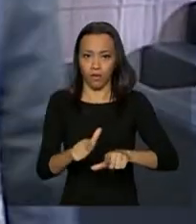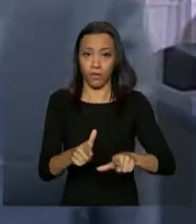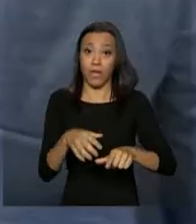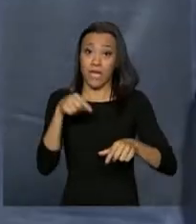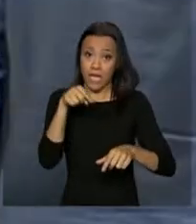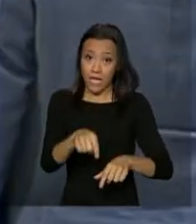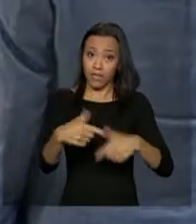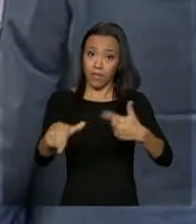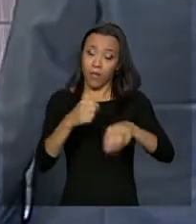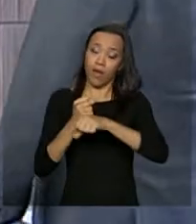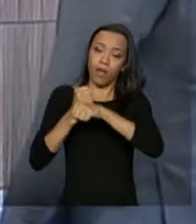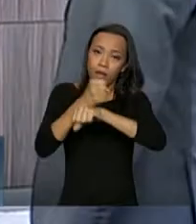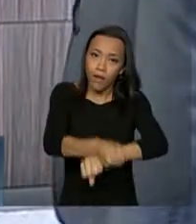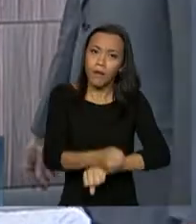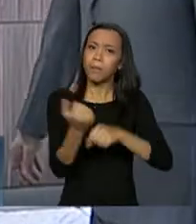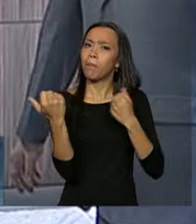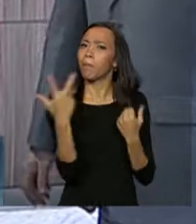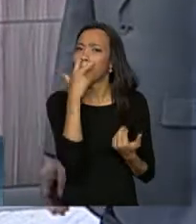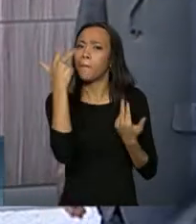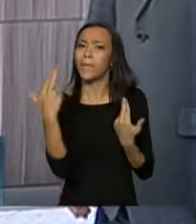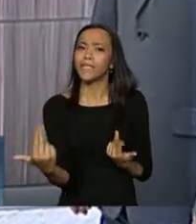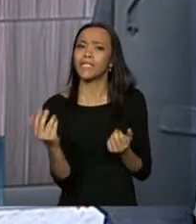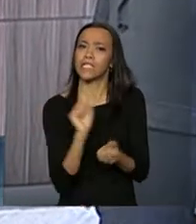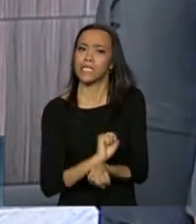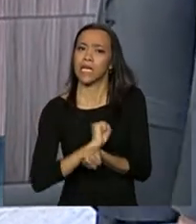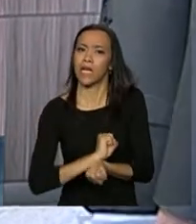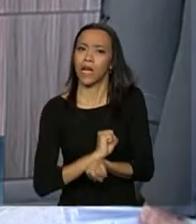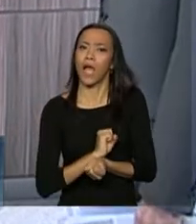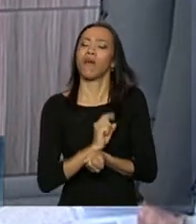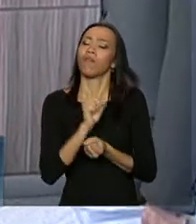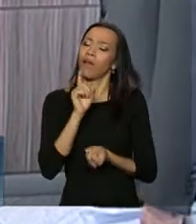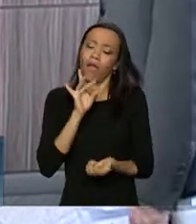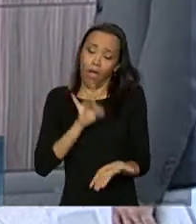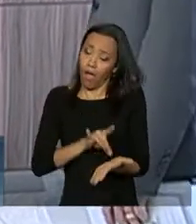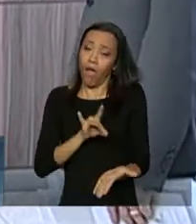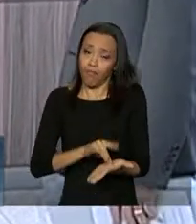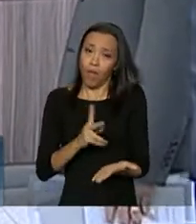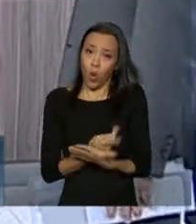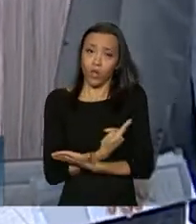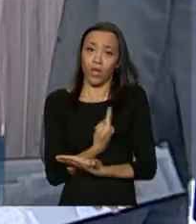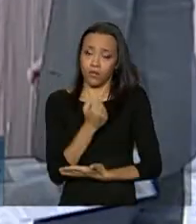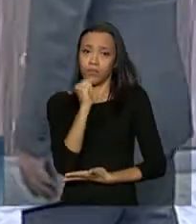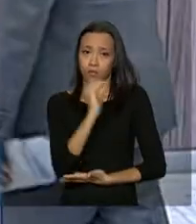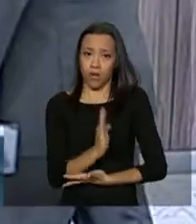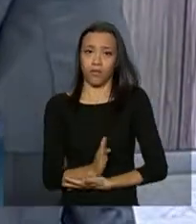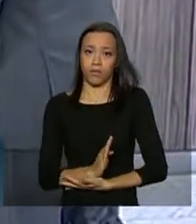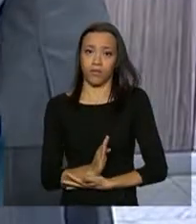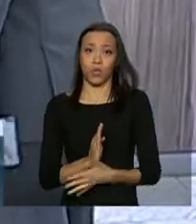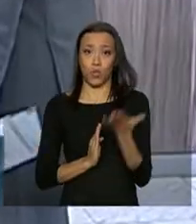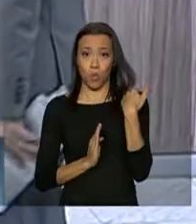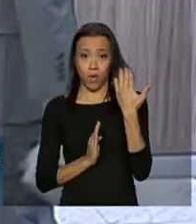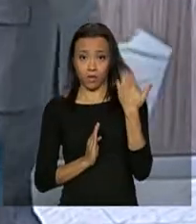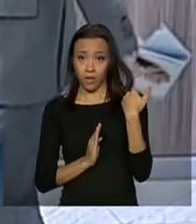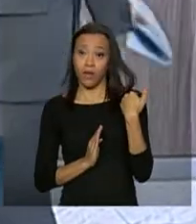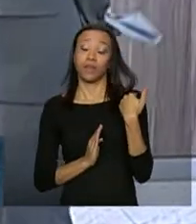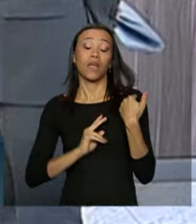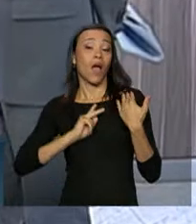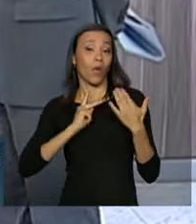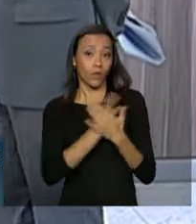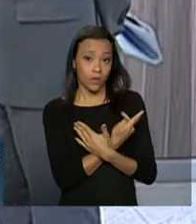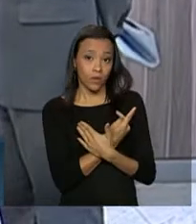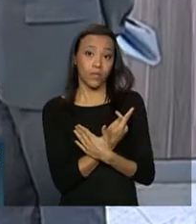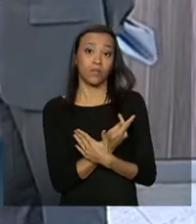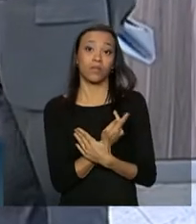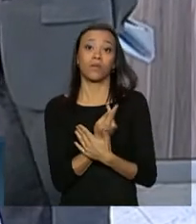análogas às de escravo ainda é no Brasil uma realidade. A abolição da forma tradicional de